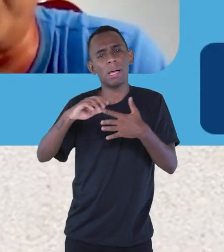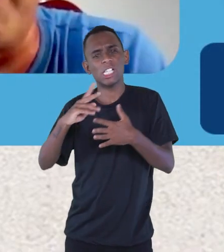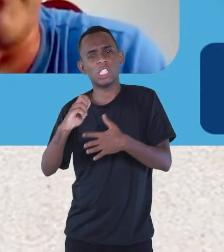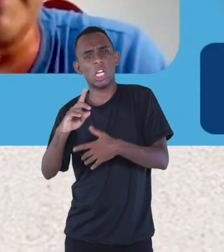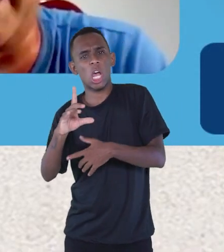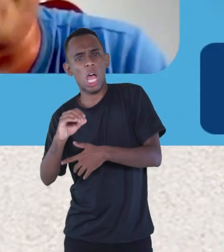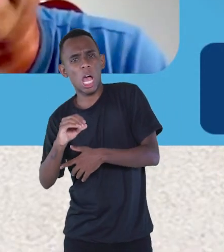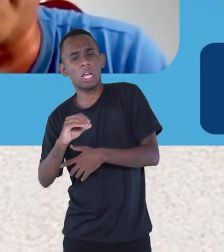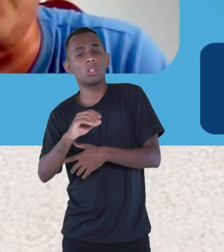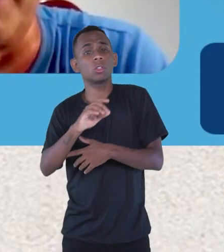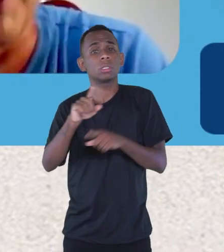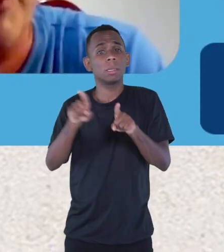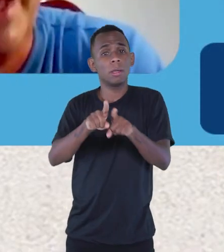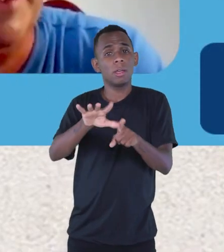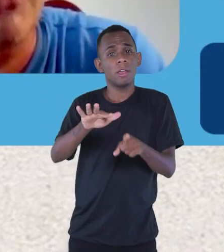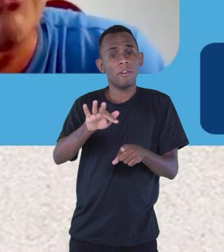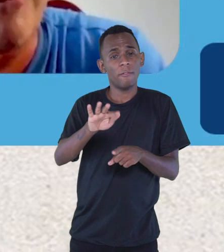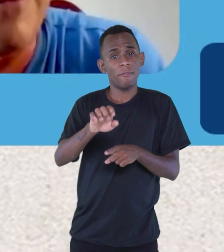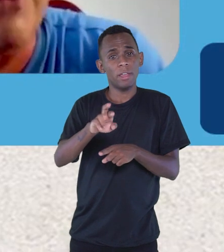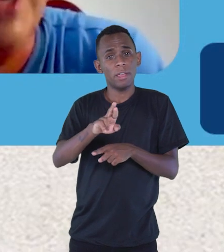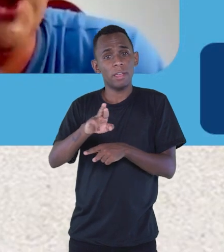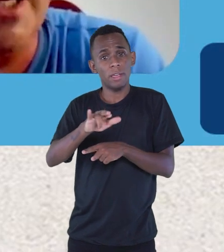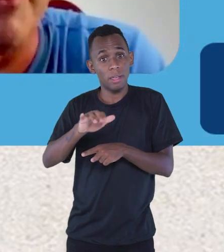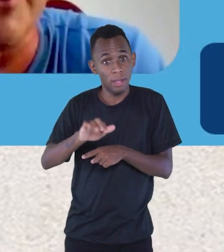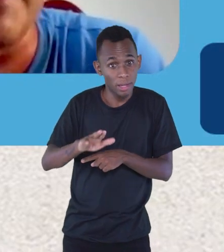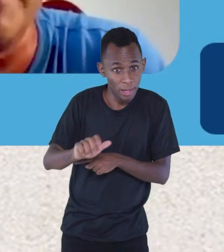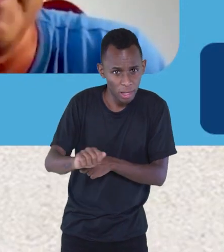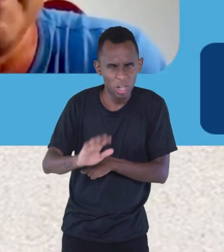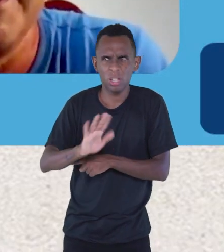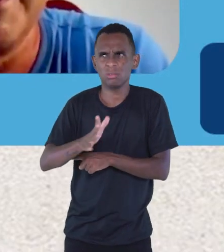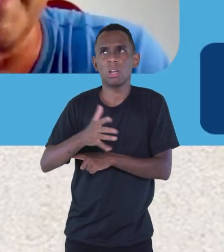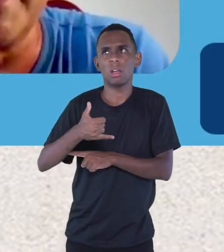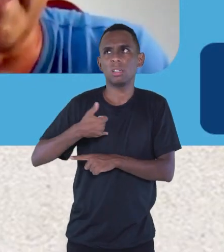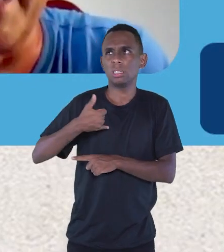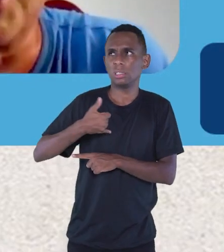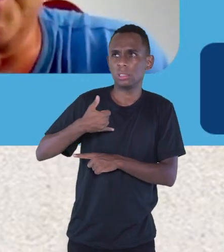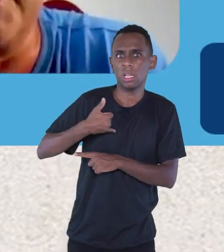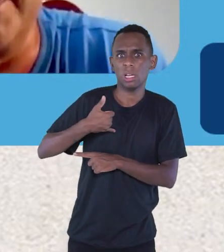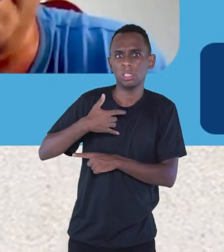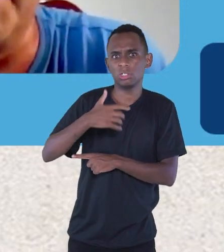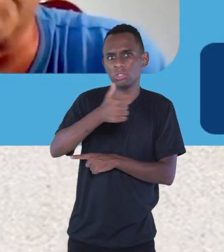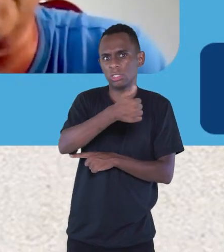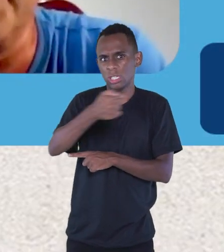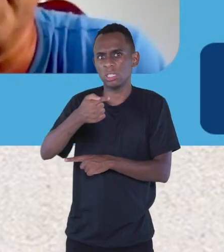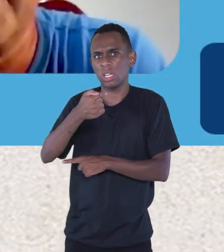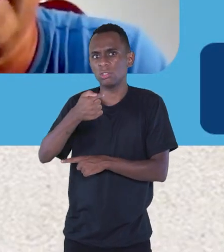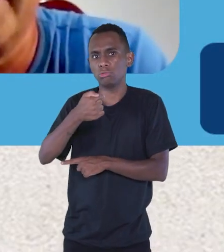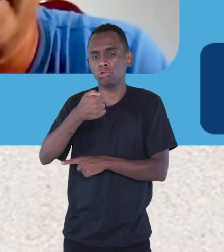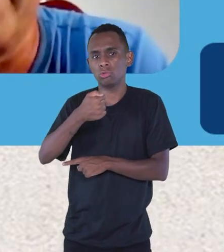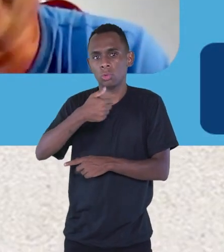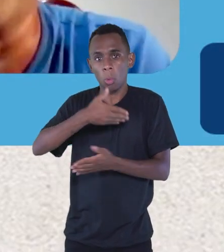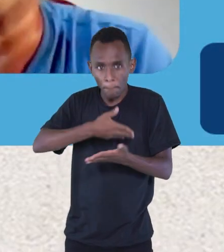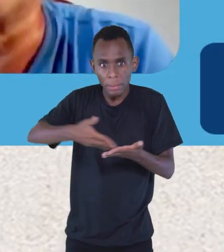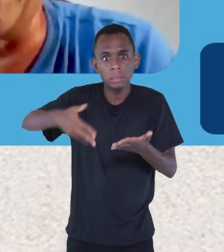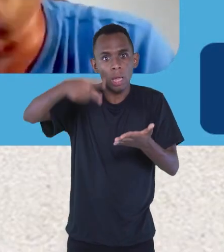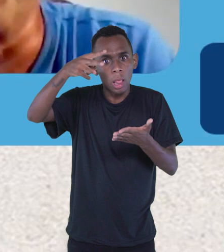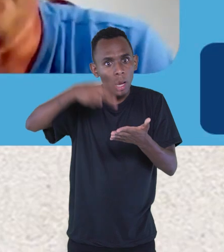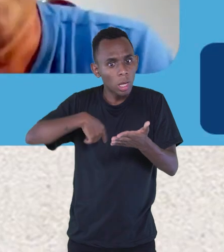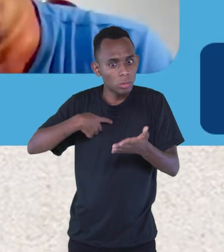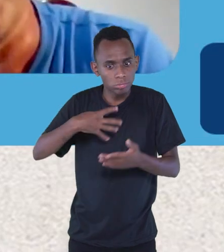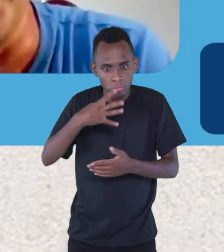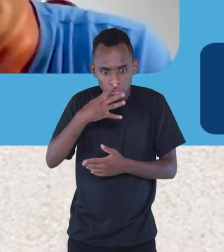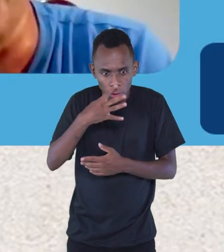Goulart, foi uma coisa arrebatadora. Eu já não era tão novinho, já tinha meus 17 anos. E fiquei